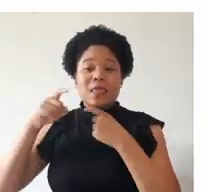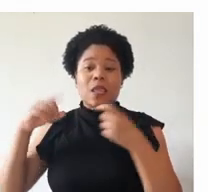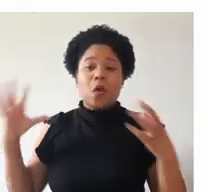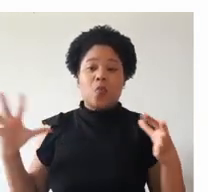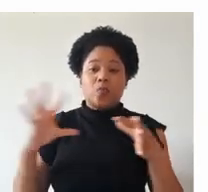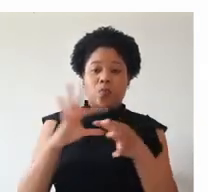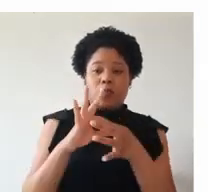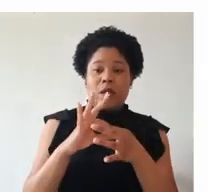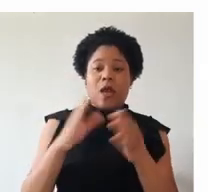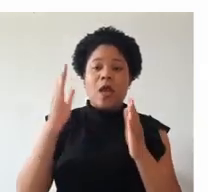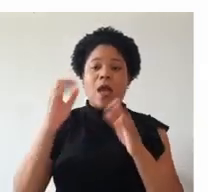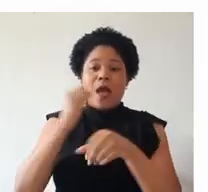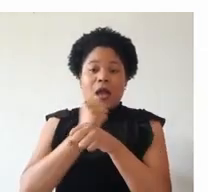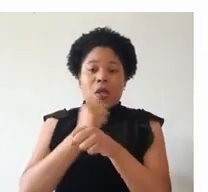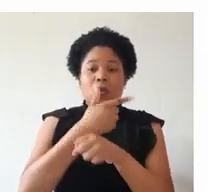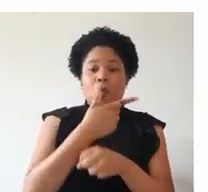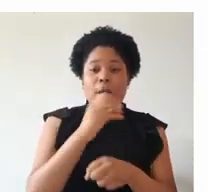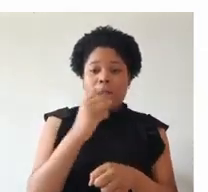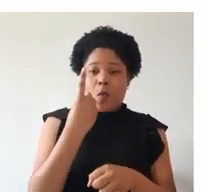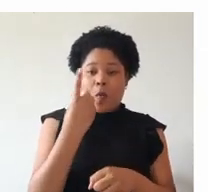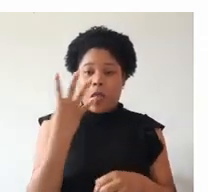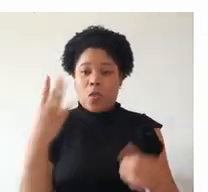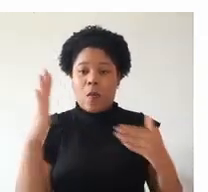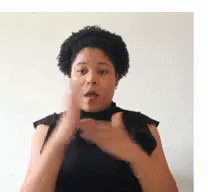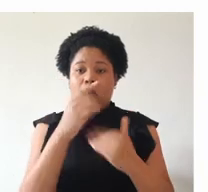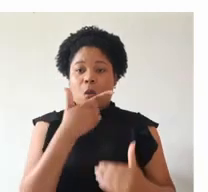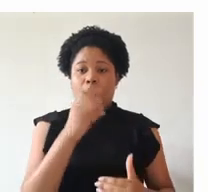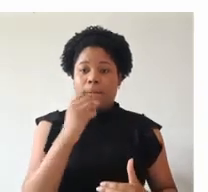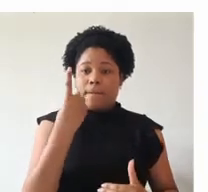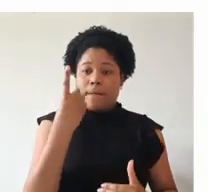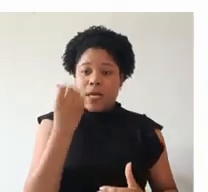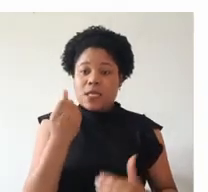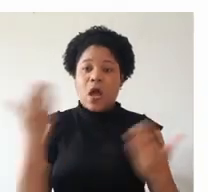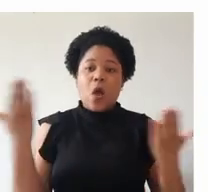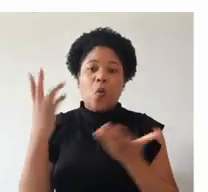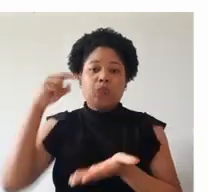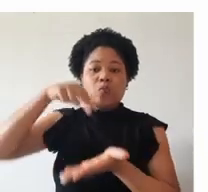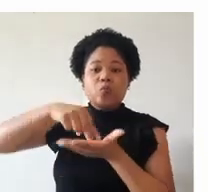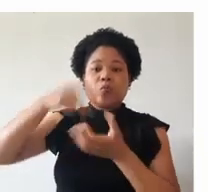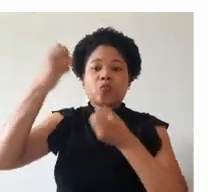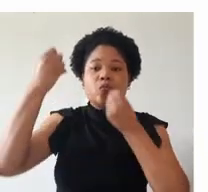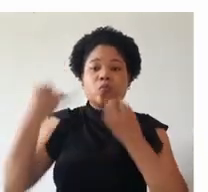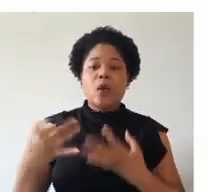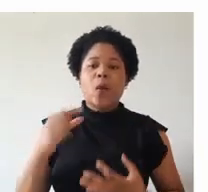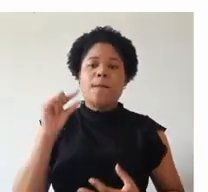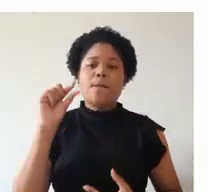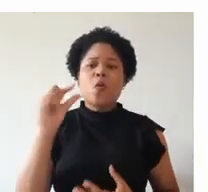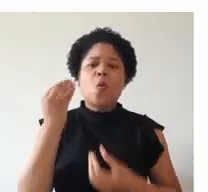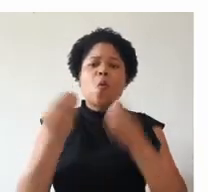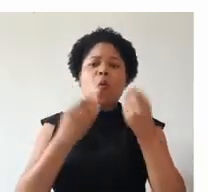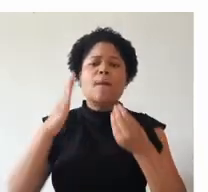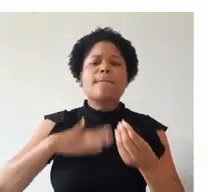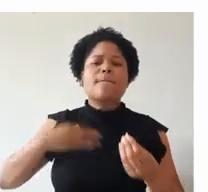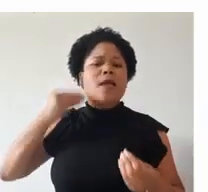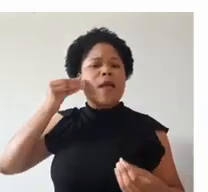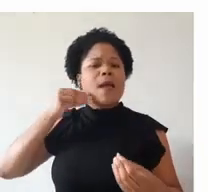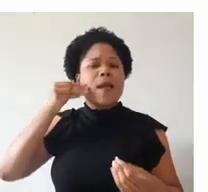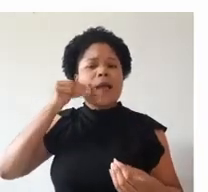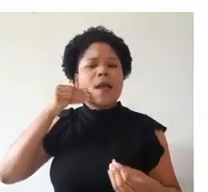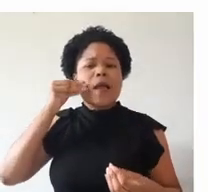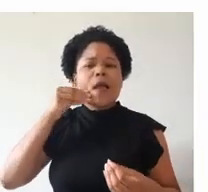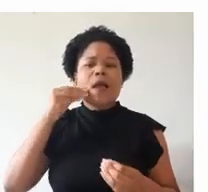integrado de 2014 a 2016 e eu vim aqui falar para vocês um pouco sobre como foi a minha